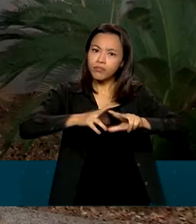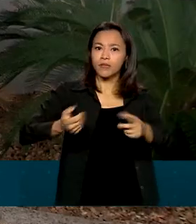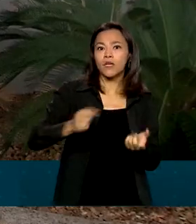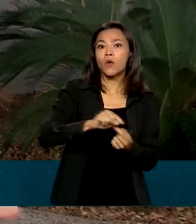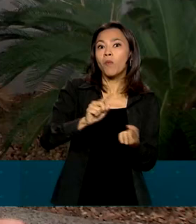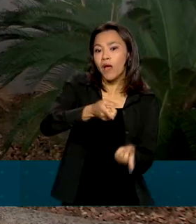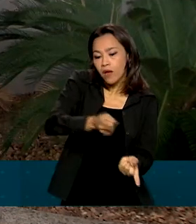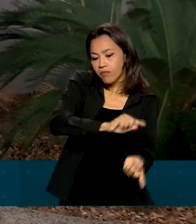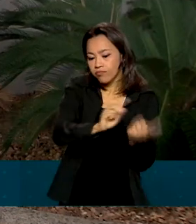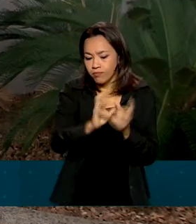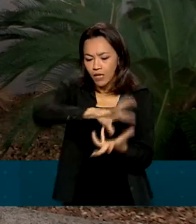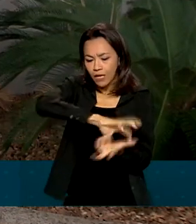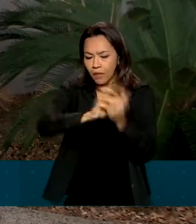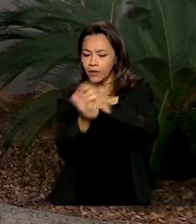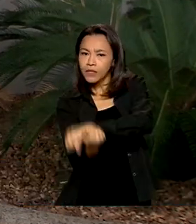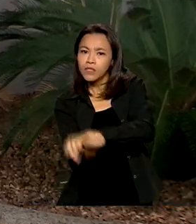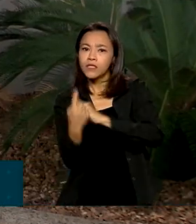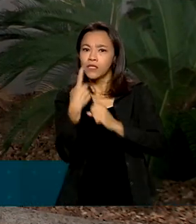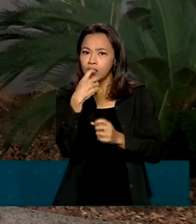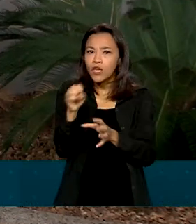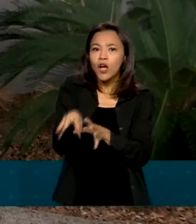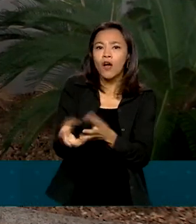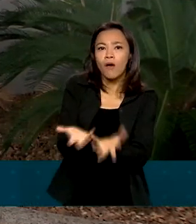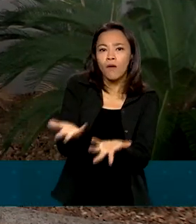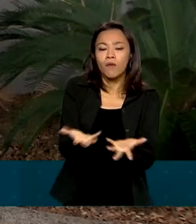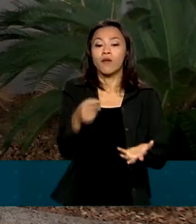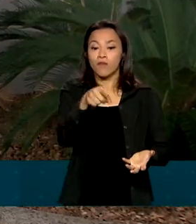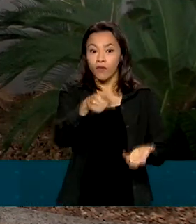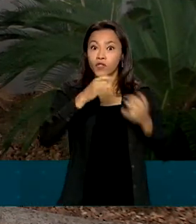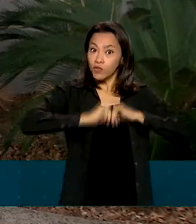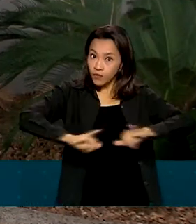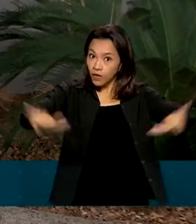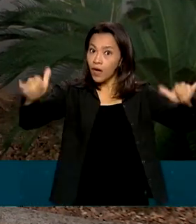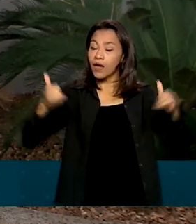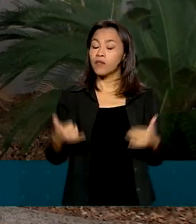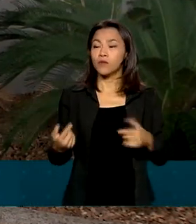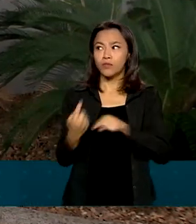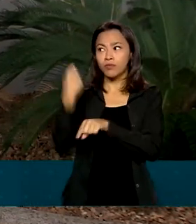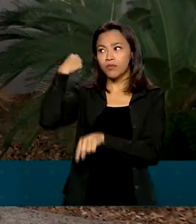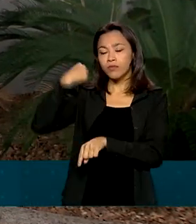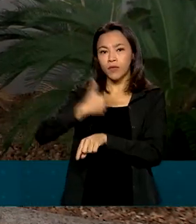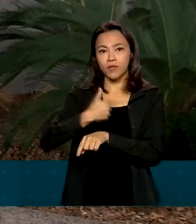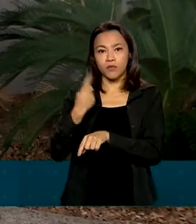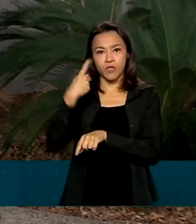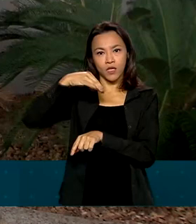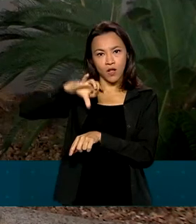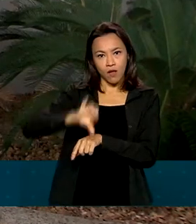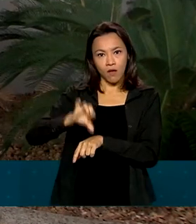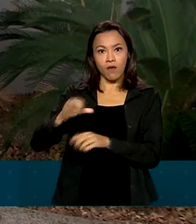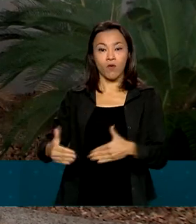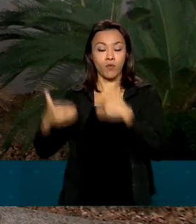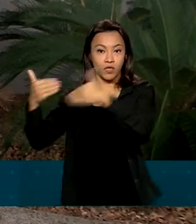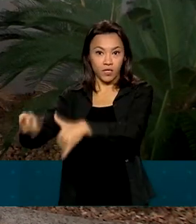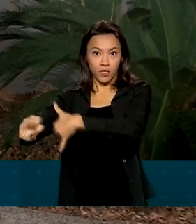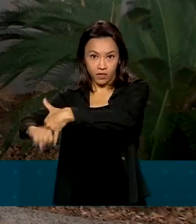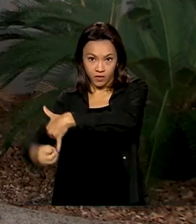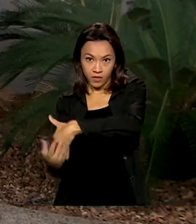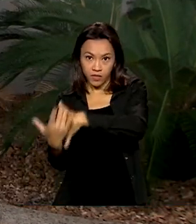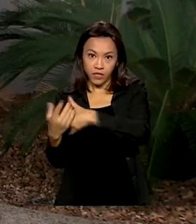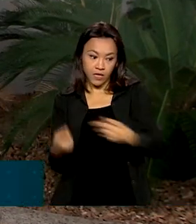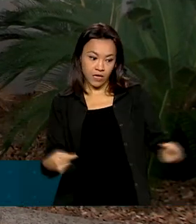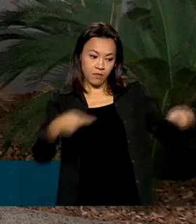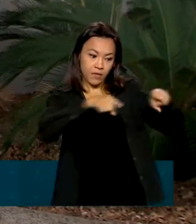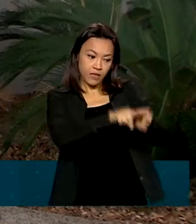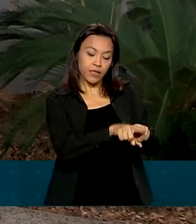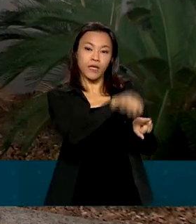A primeira versão do CINIR foi lançada pelo Ministério do Meio Ambiente em 2019, em parceria com a Associação Brasileira de